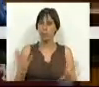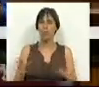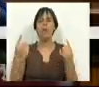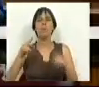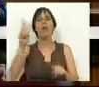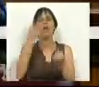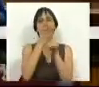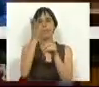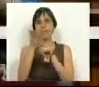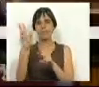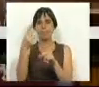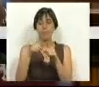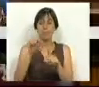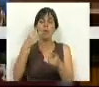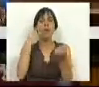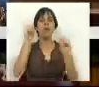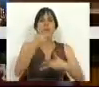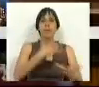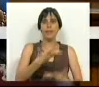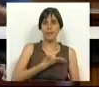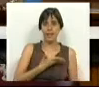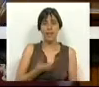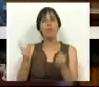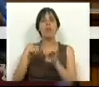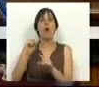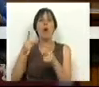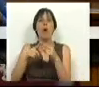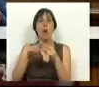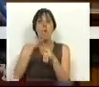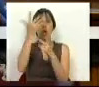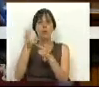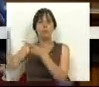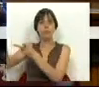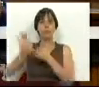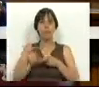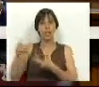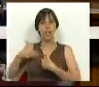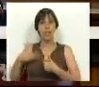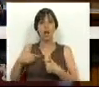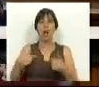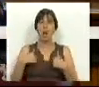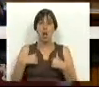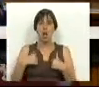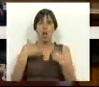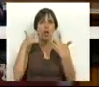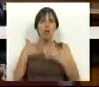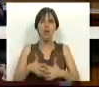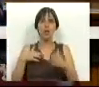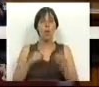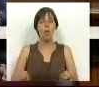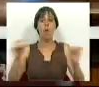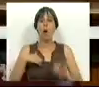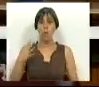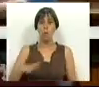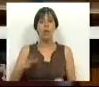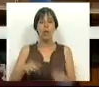que só temos dois caminhos. Ou renegociamos a dívida, ou vamos para um segundo resgate. Aqui nós, Sr. Deputado, não temos dúvidas sobre aquilo que